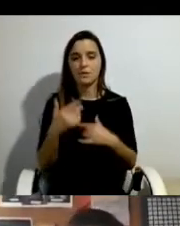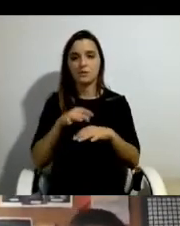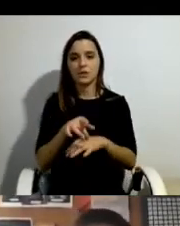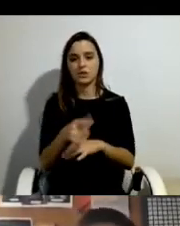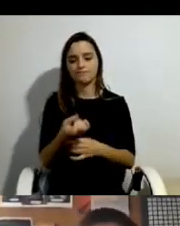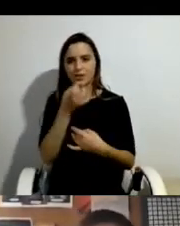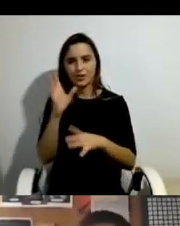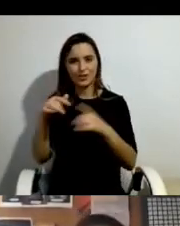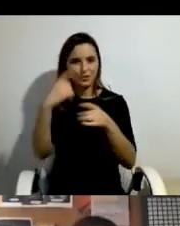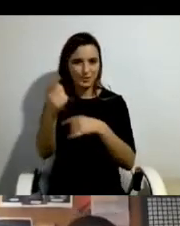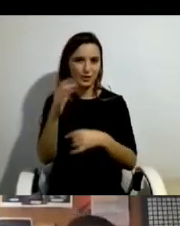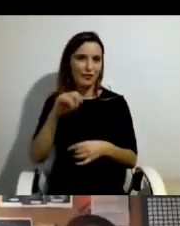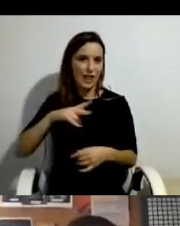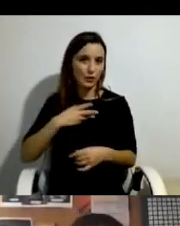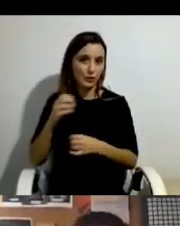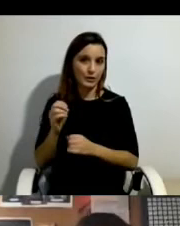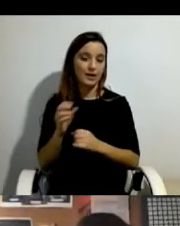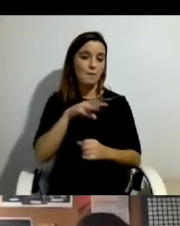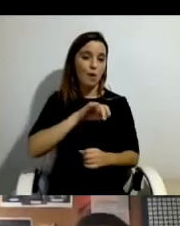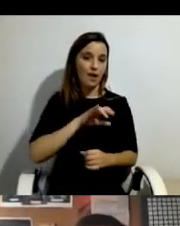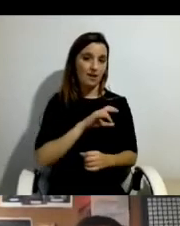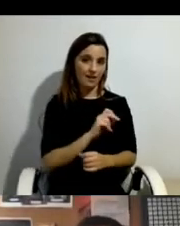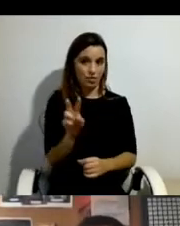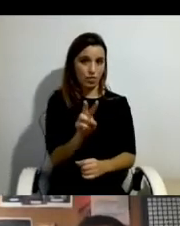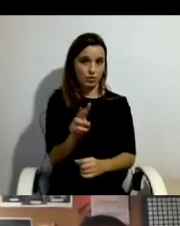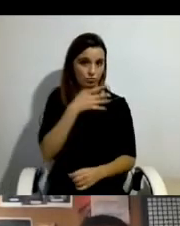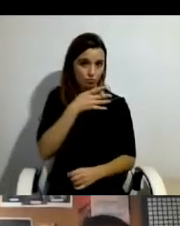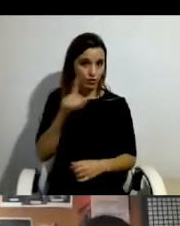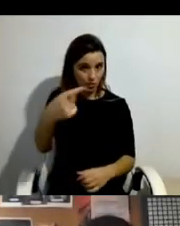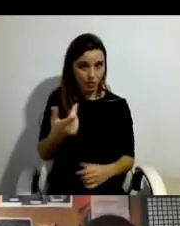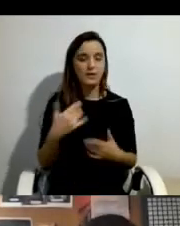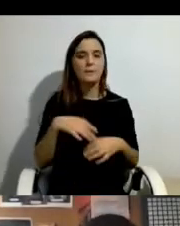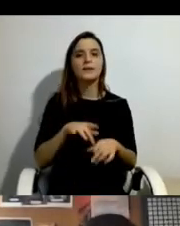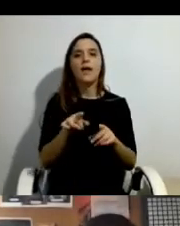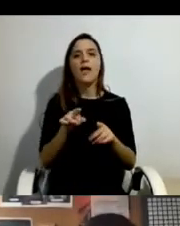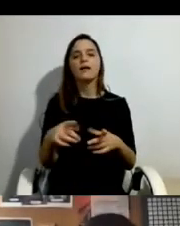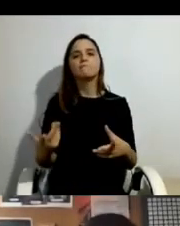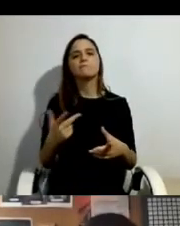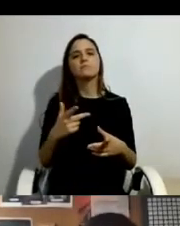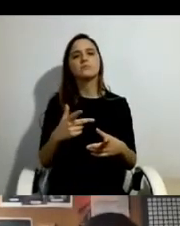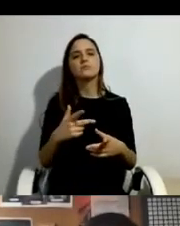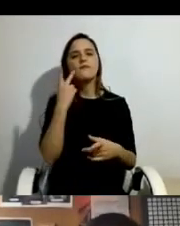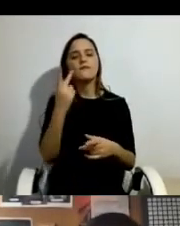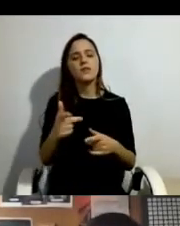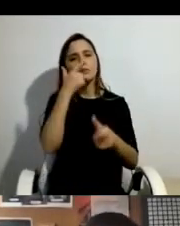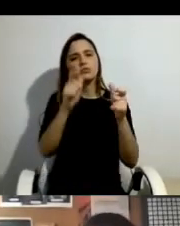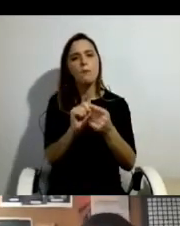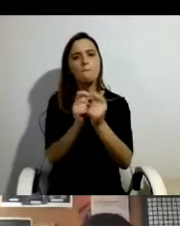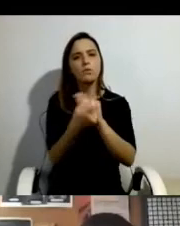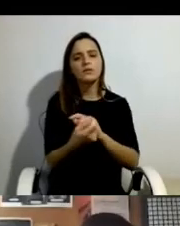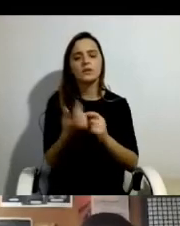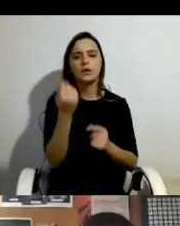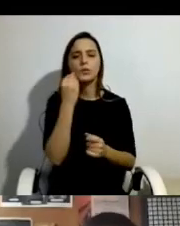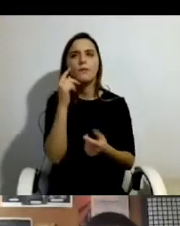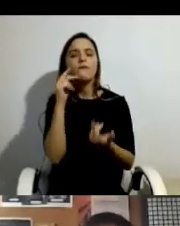para o Fernando e para a Mónica, sendo aquilo que ela é, a mudança na vida das pessoas, elas avaliam-na, de facto, em